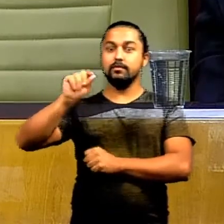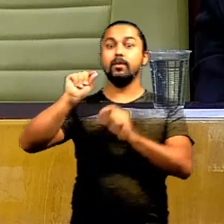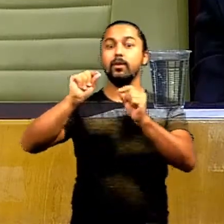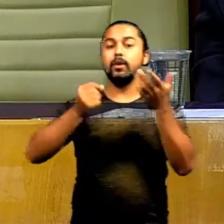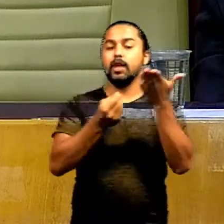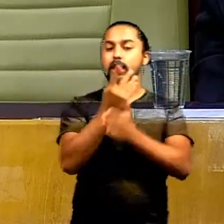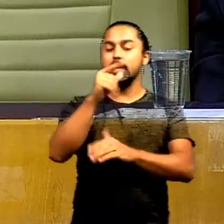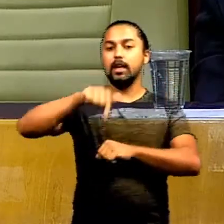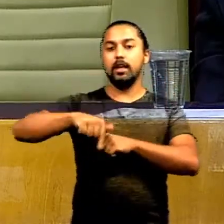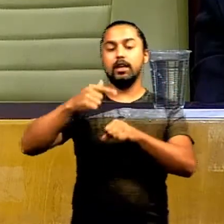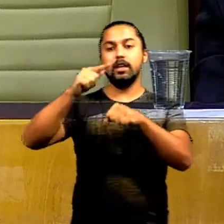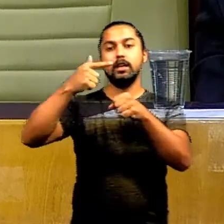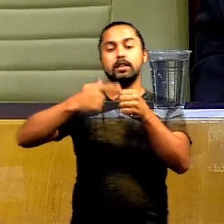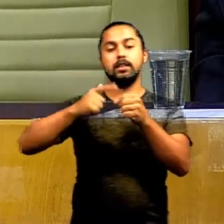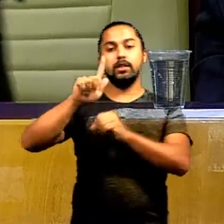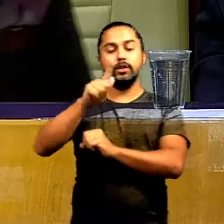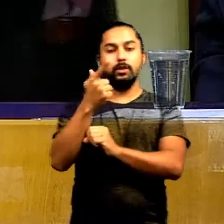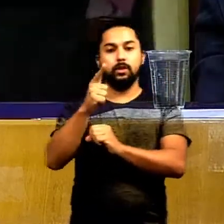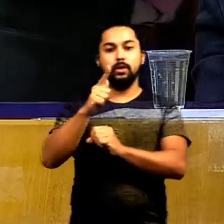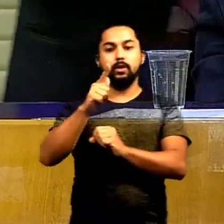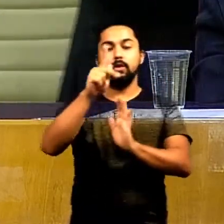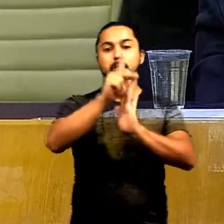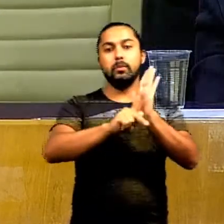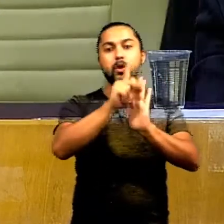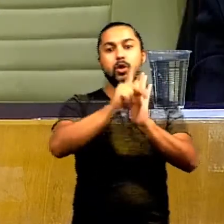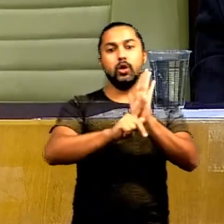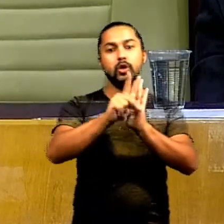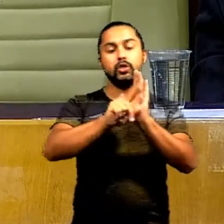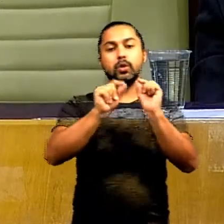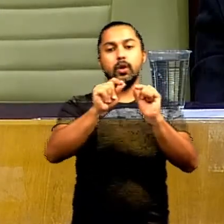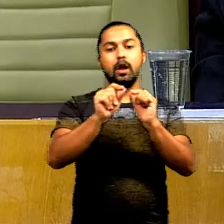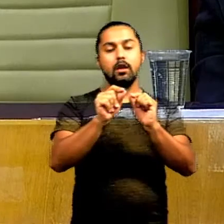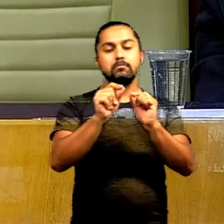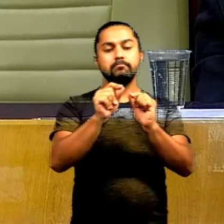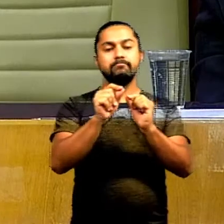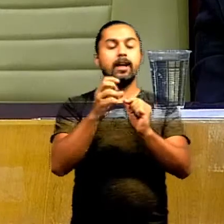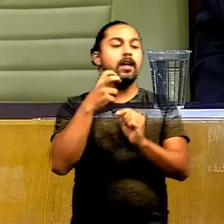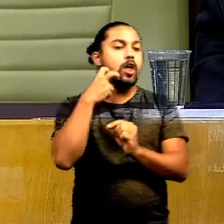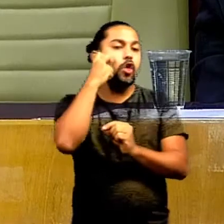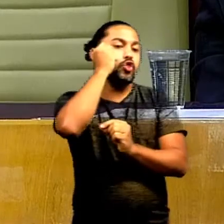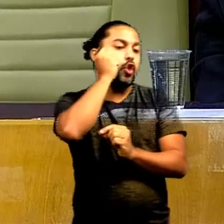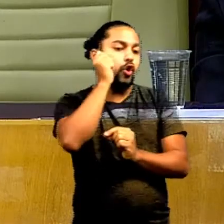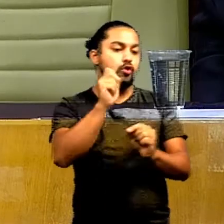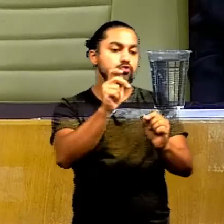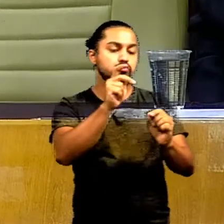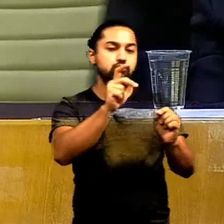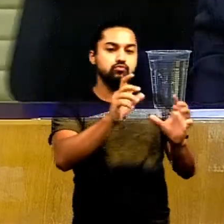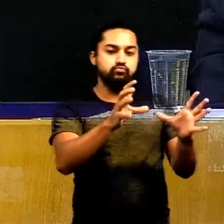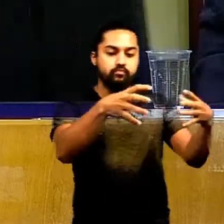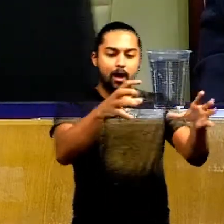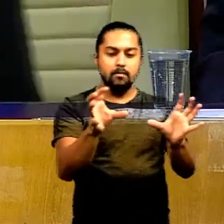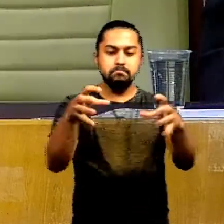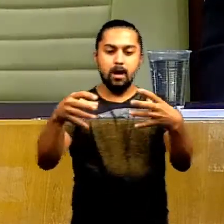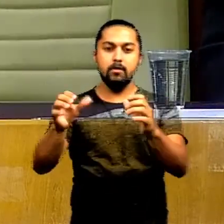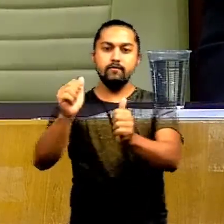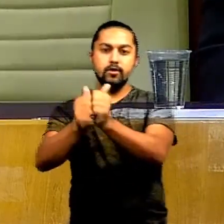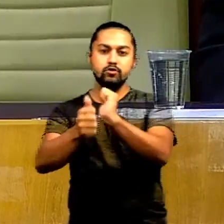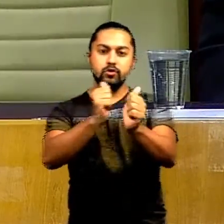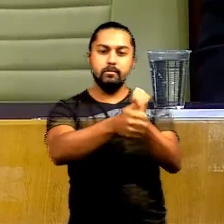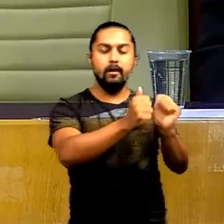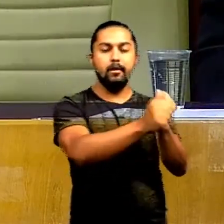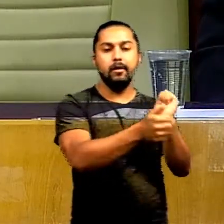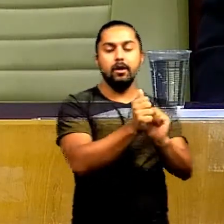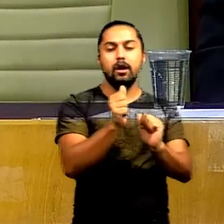no município de Goiânia o projeto Adote um Complexo Esportivo, Quadra, Campo de Futebol e da Outras Providências,